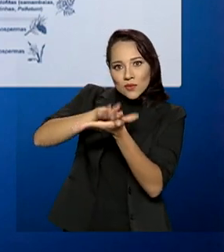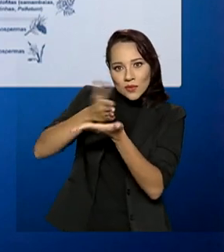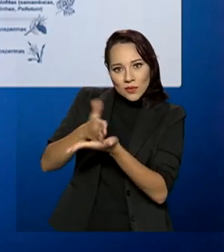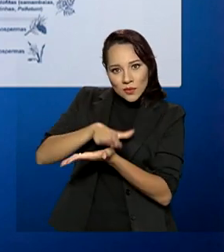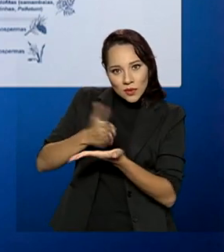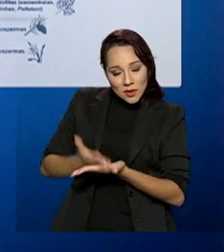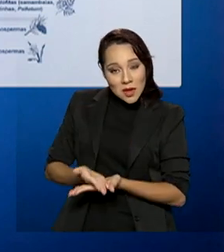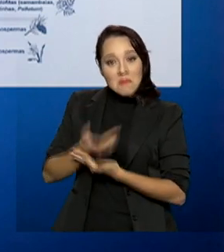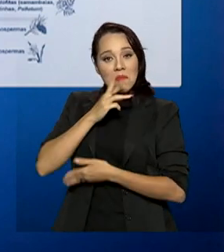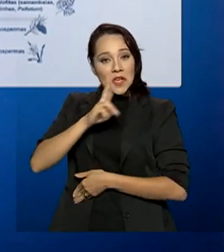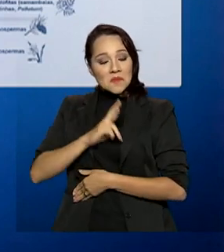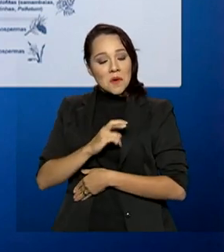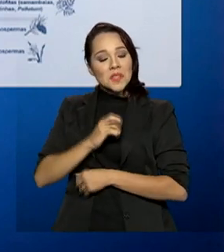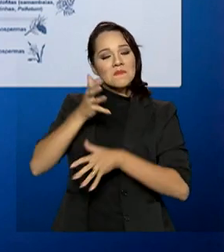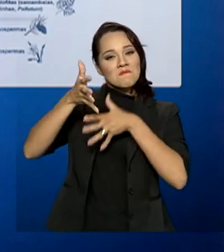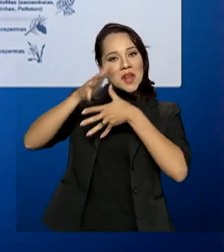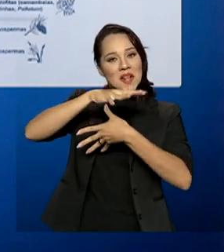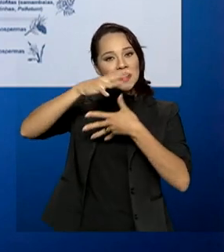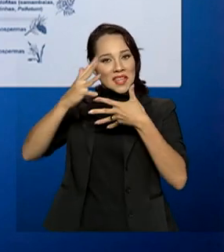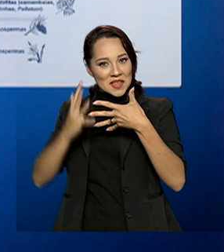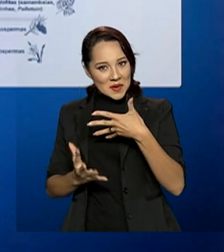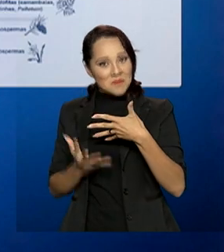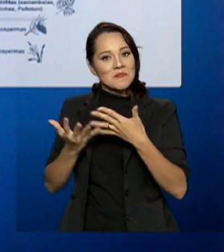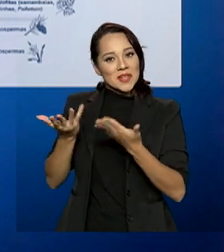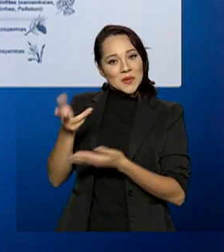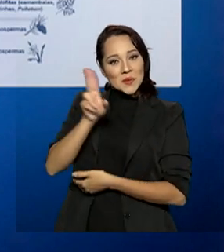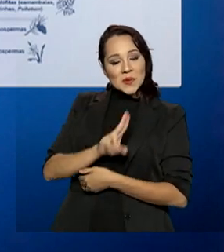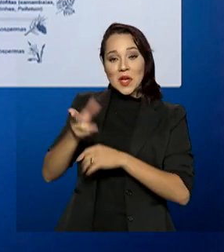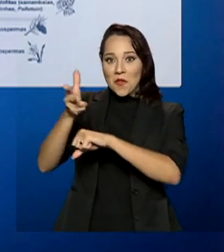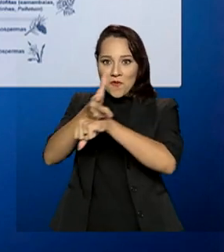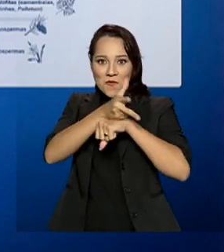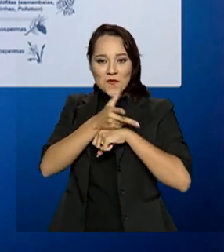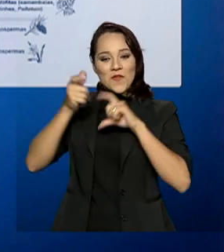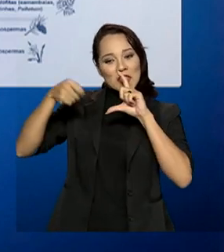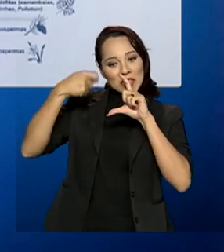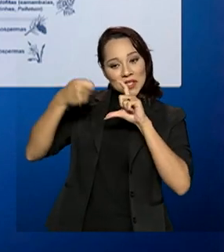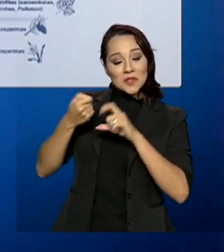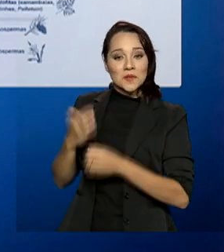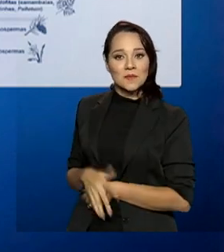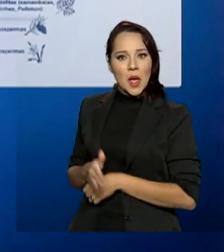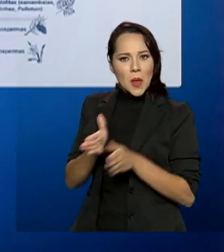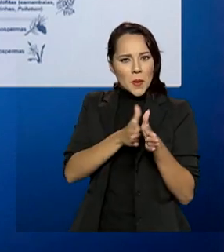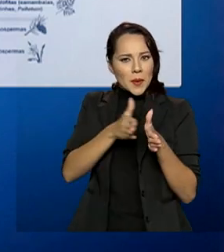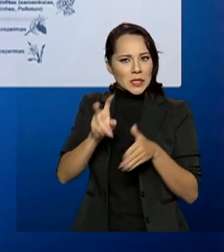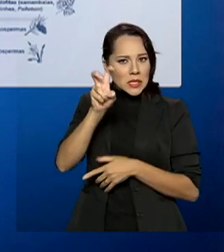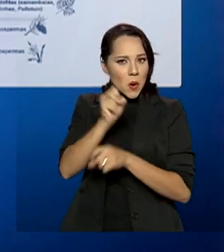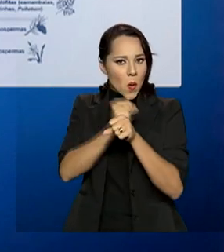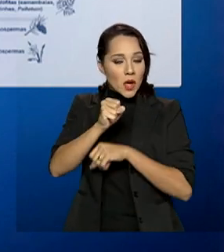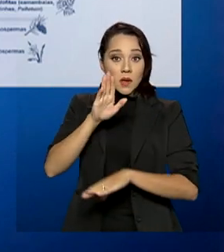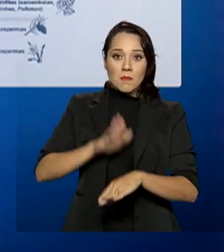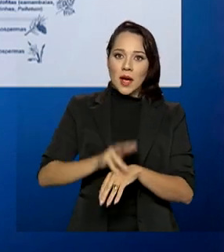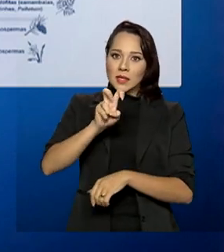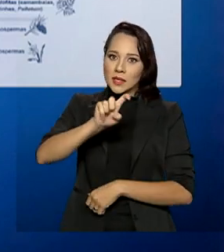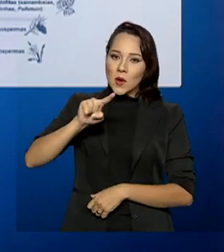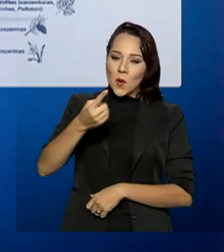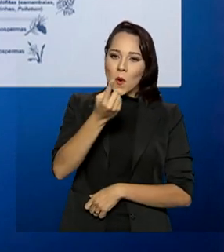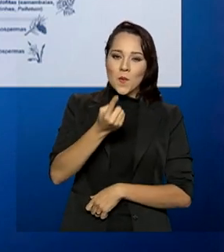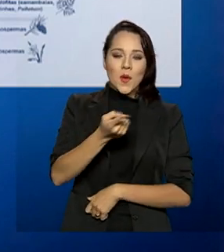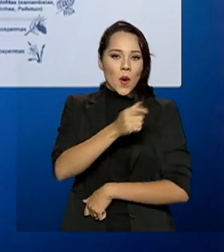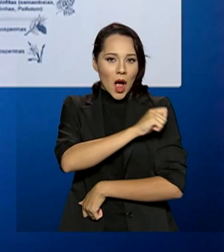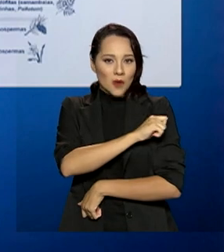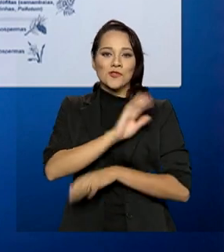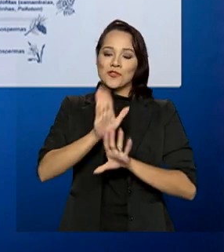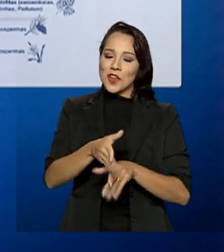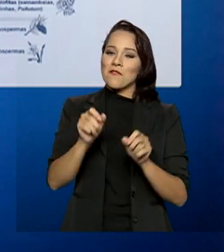resposta para a língua brasileira de sinais por meio de um vídeo. Em cinco anos, mais de 5 mil candidatos